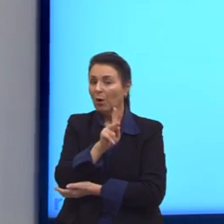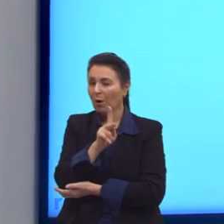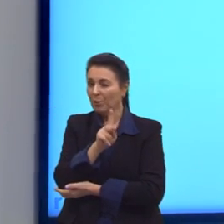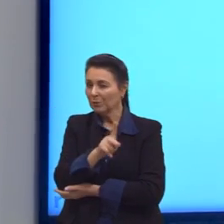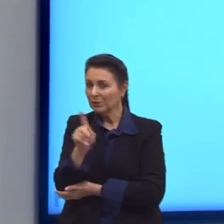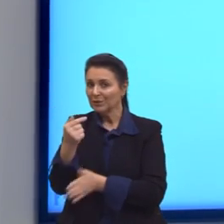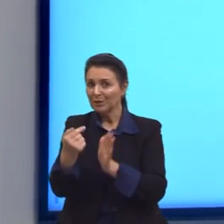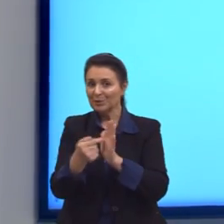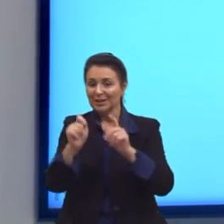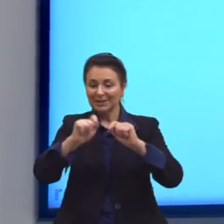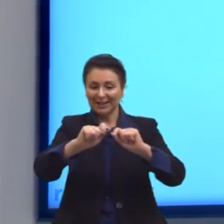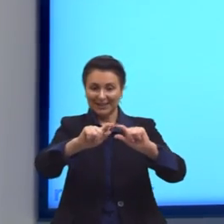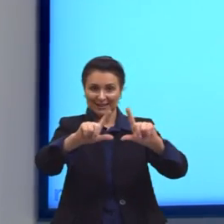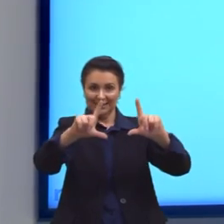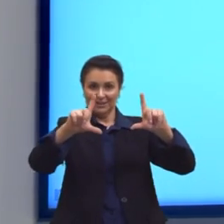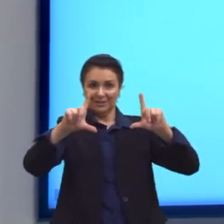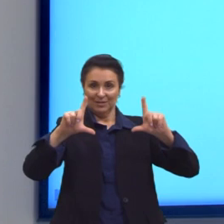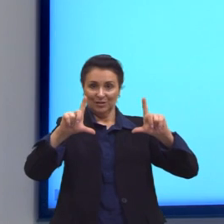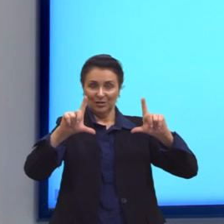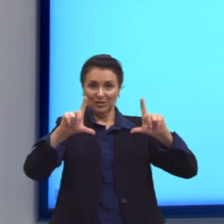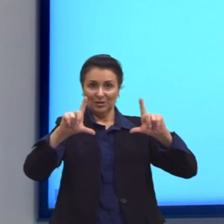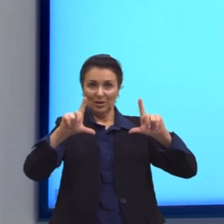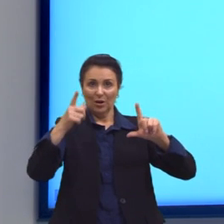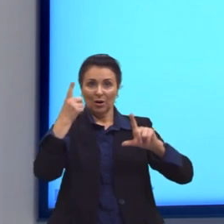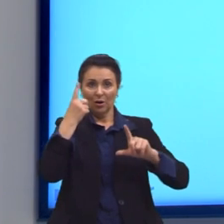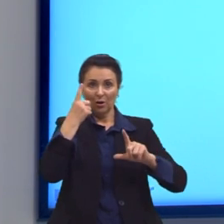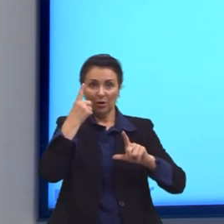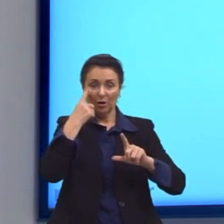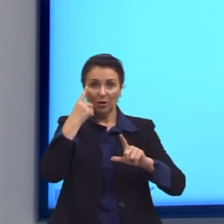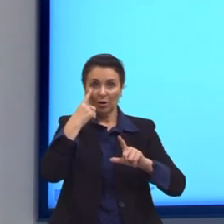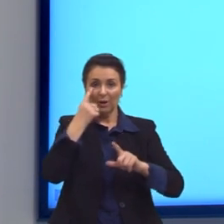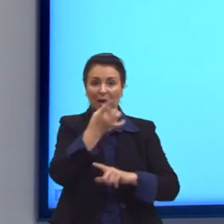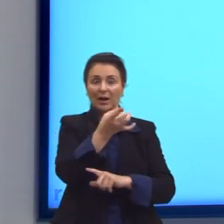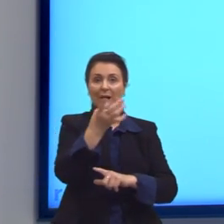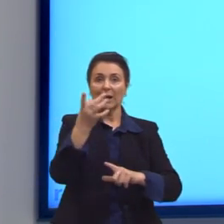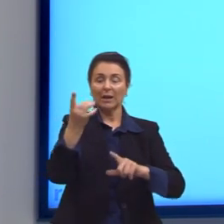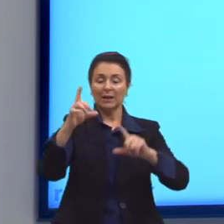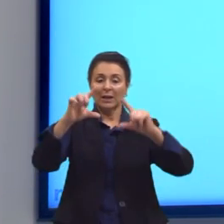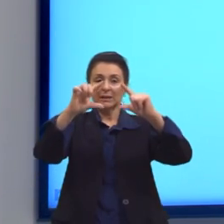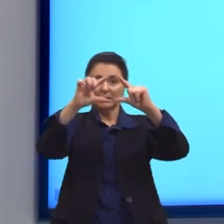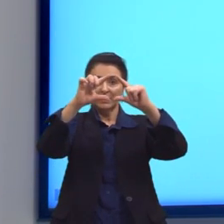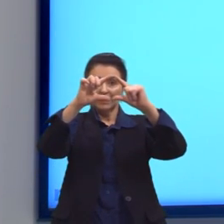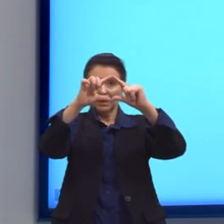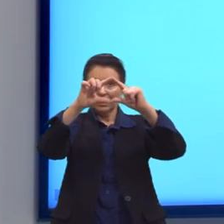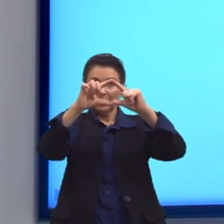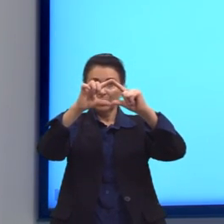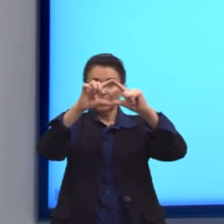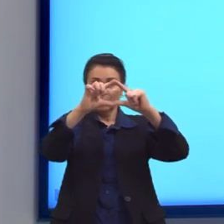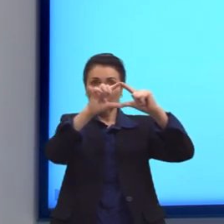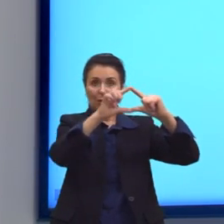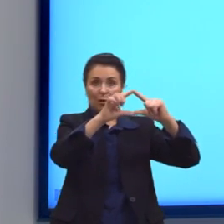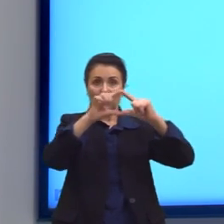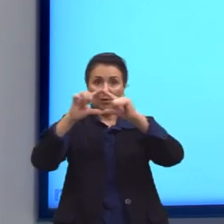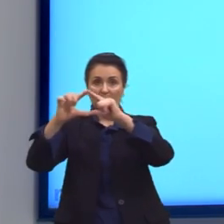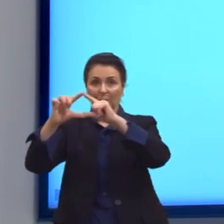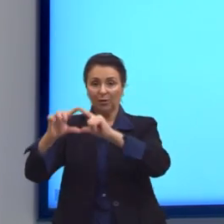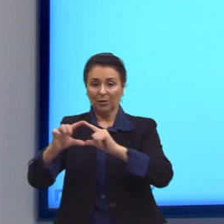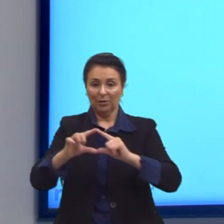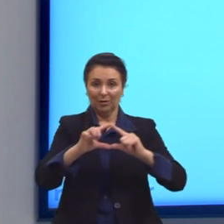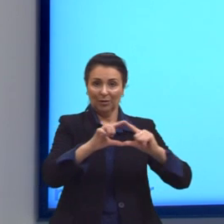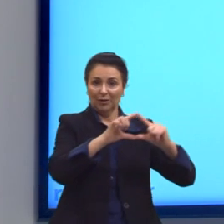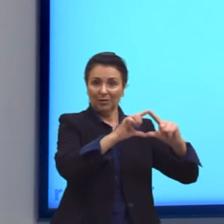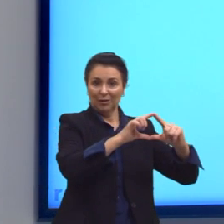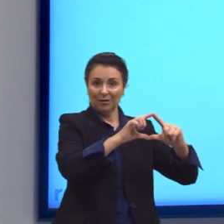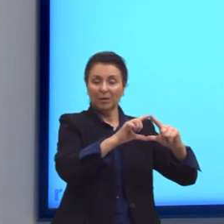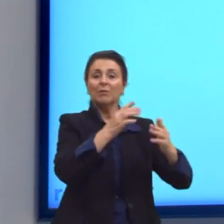bem grande para vocês observarem. Nós tínhamos, cada triângulo pretinho aqui em cima foi separado em uma